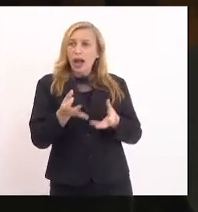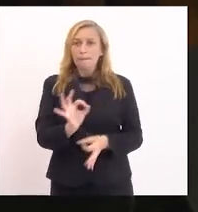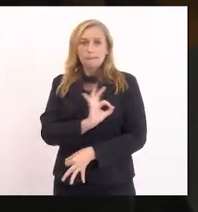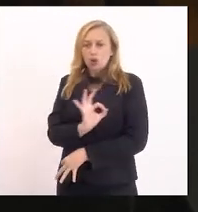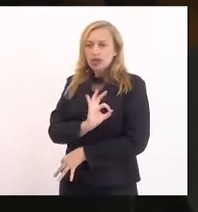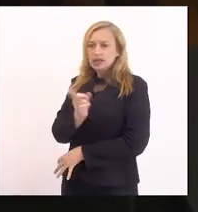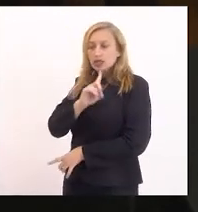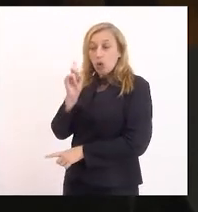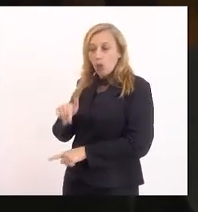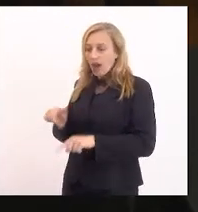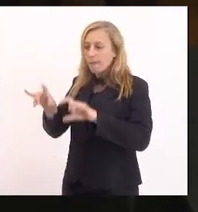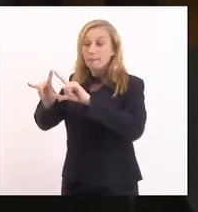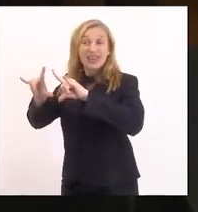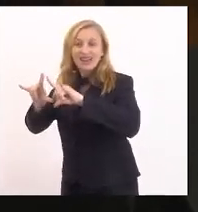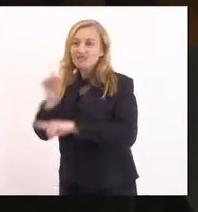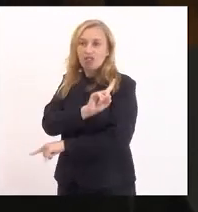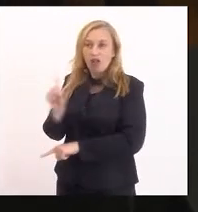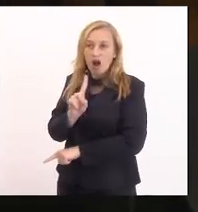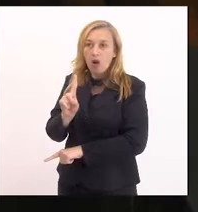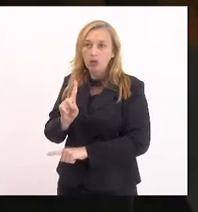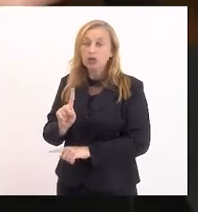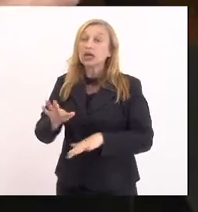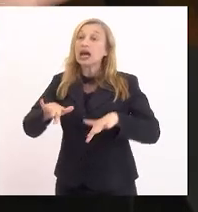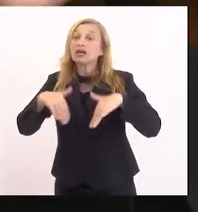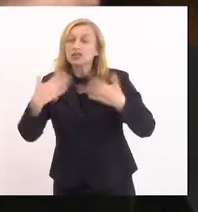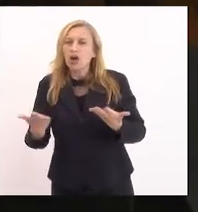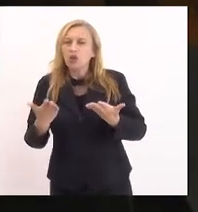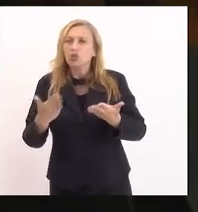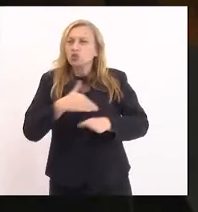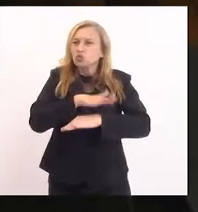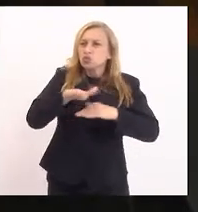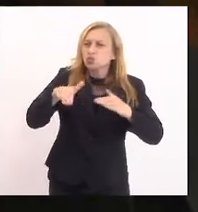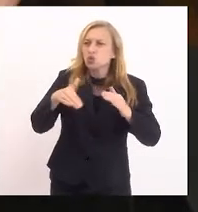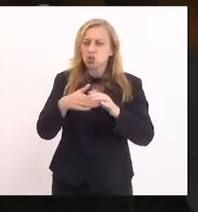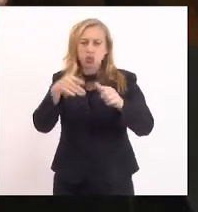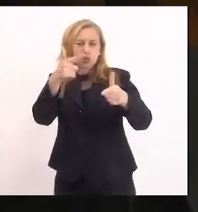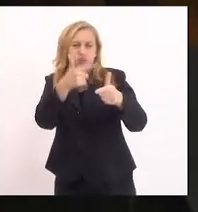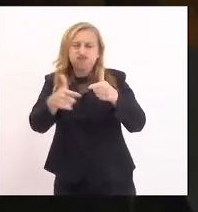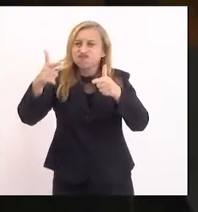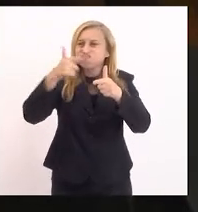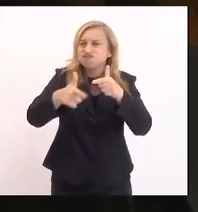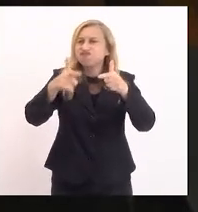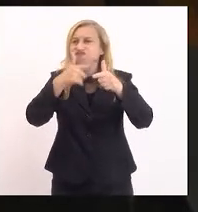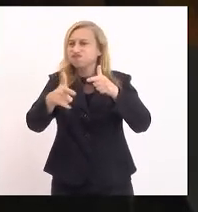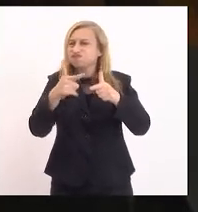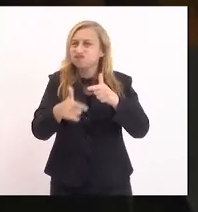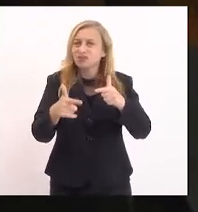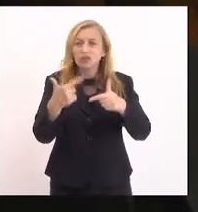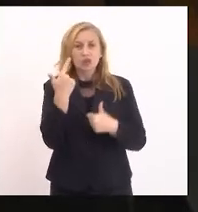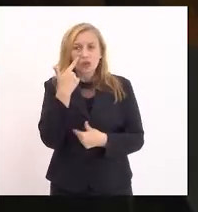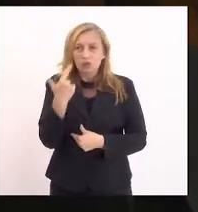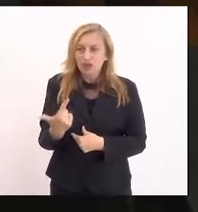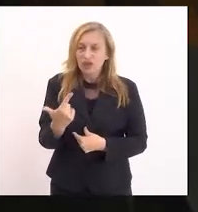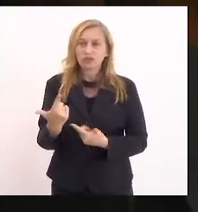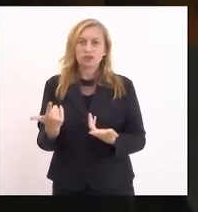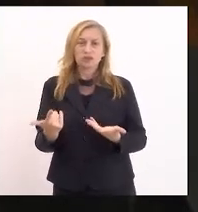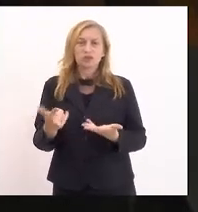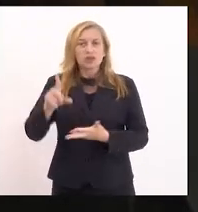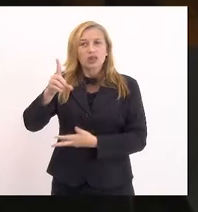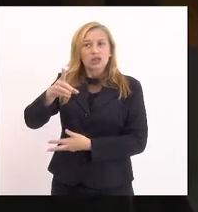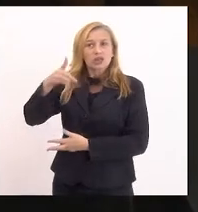milícia oficial, então é essa atmosfera, é esse ambiente, estimulado Luiz Paulo,